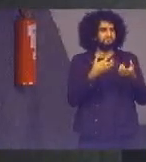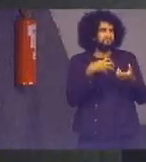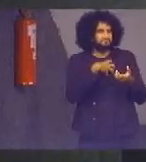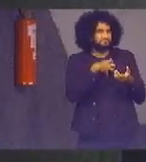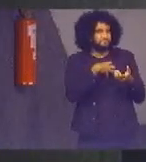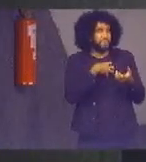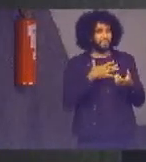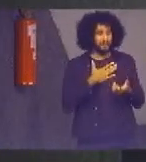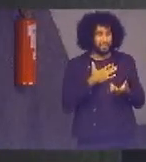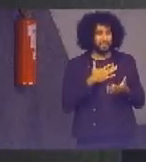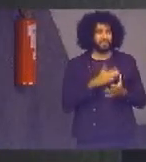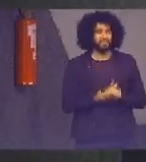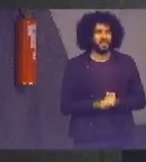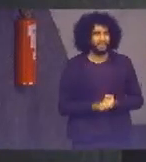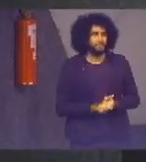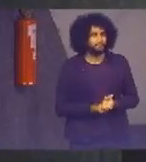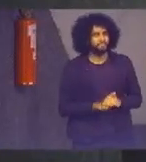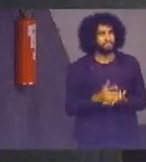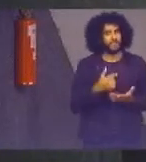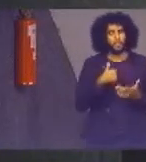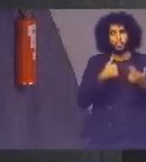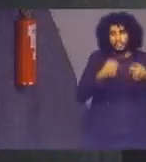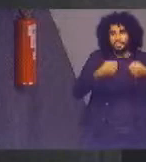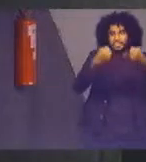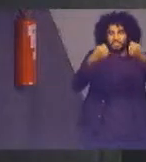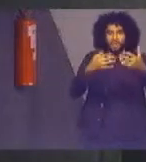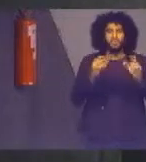Eu tenho que falar sobre amor.